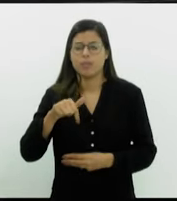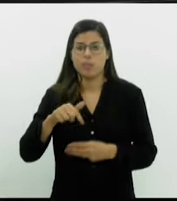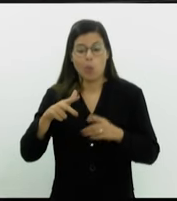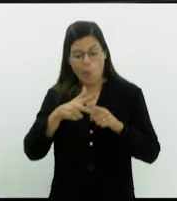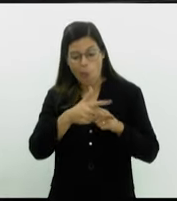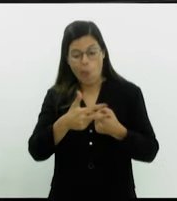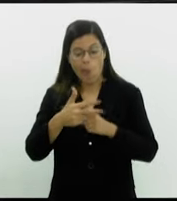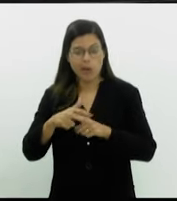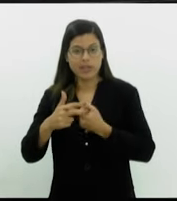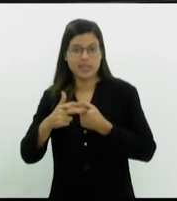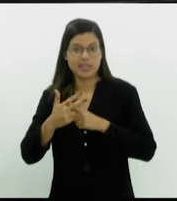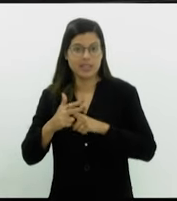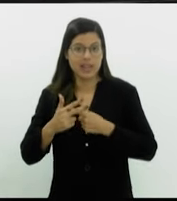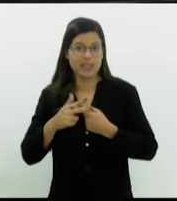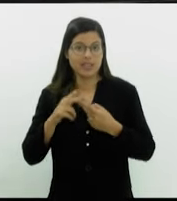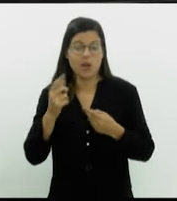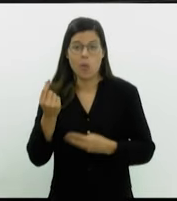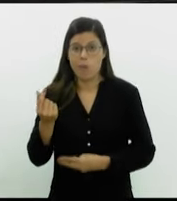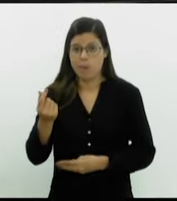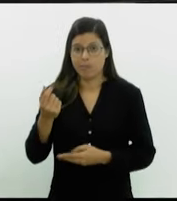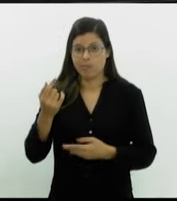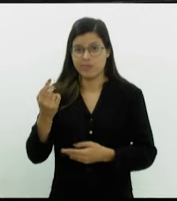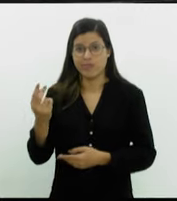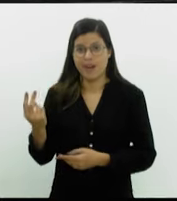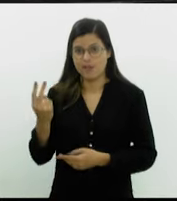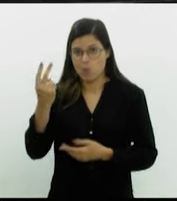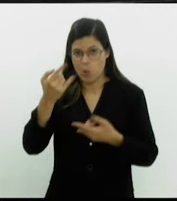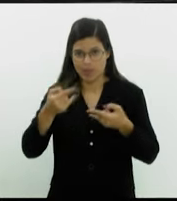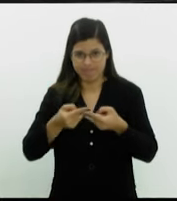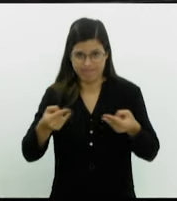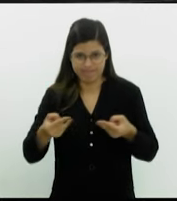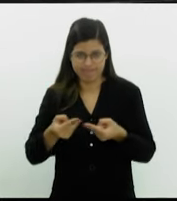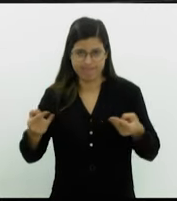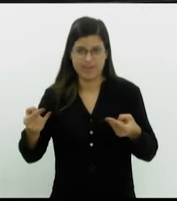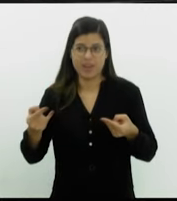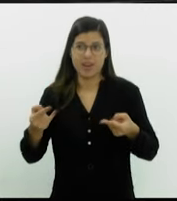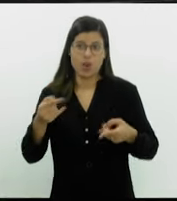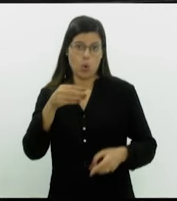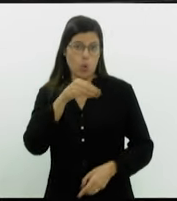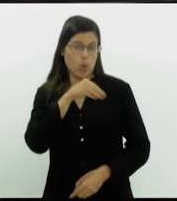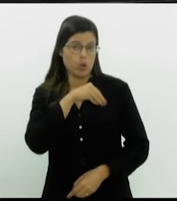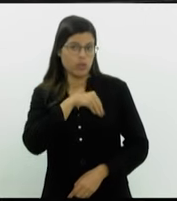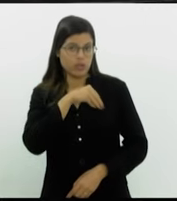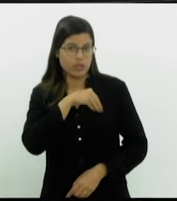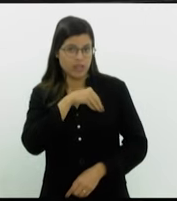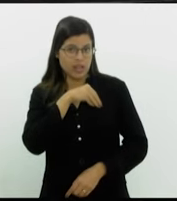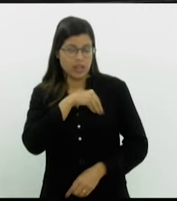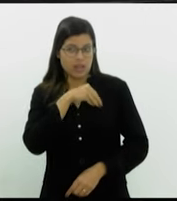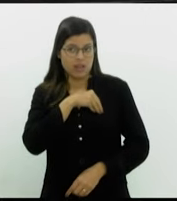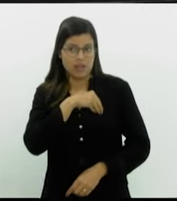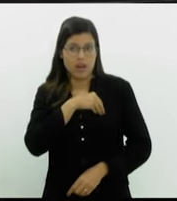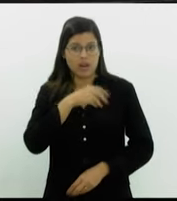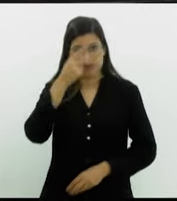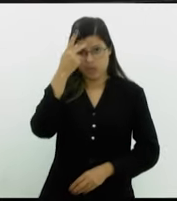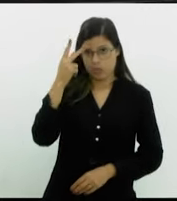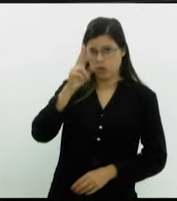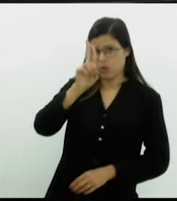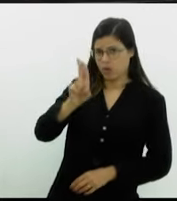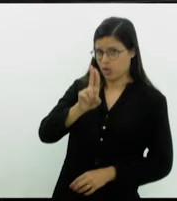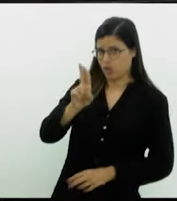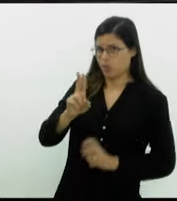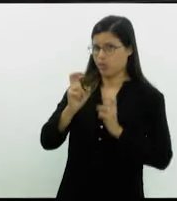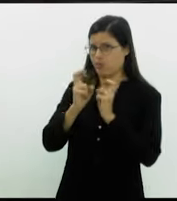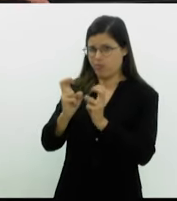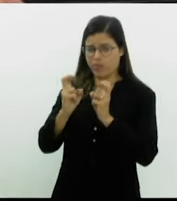preço da tarifa, o preço dos salários do poder adquisitivo do usuário não é